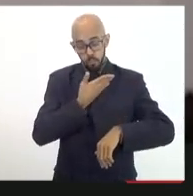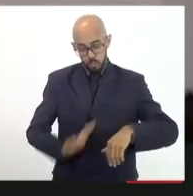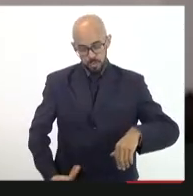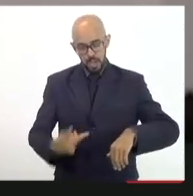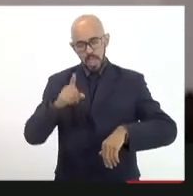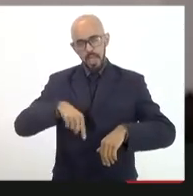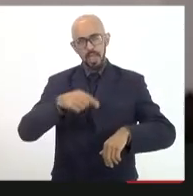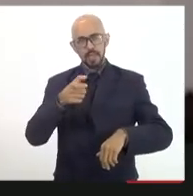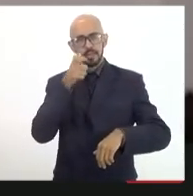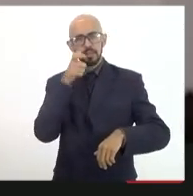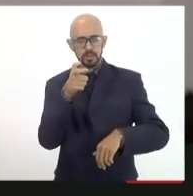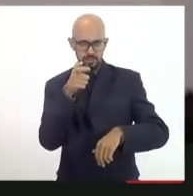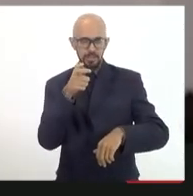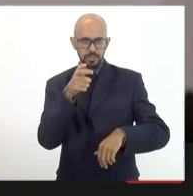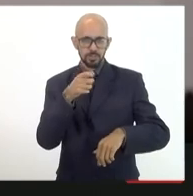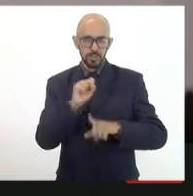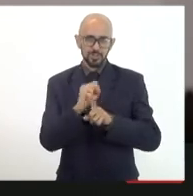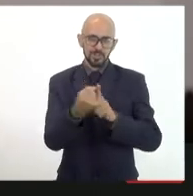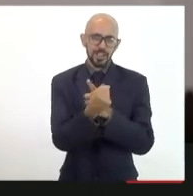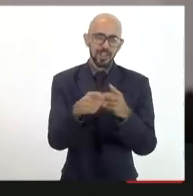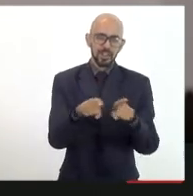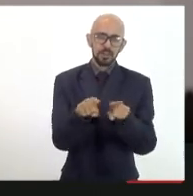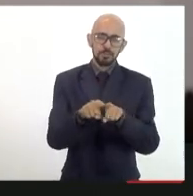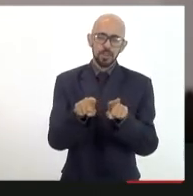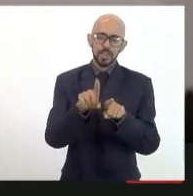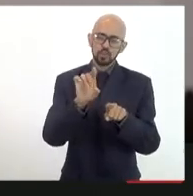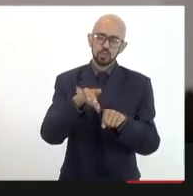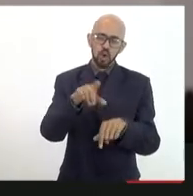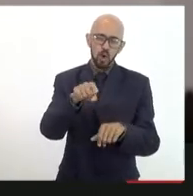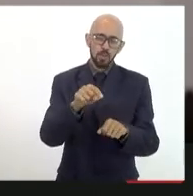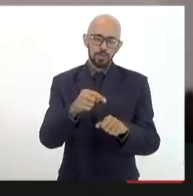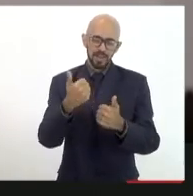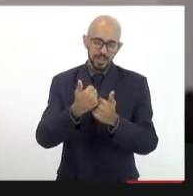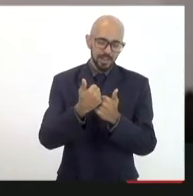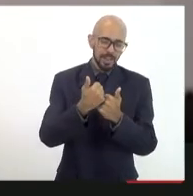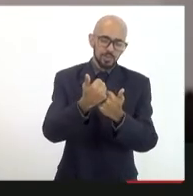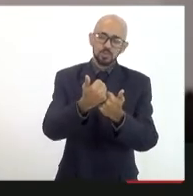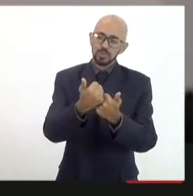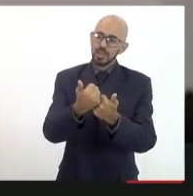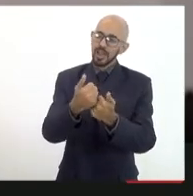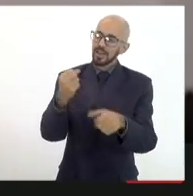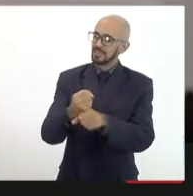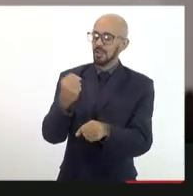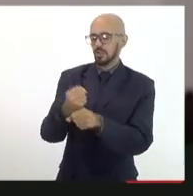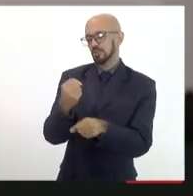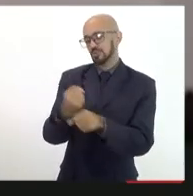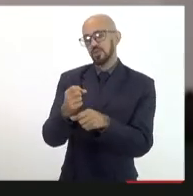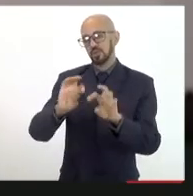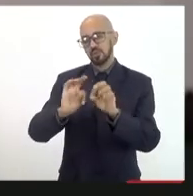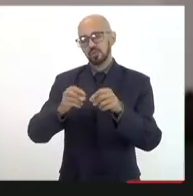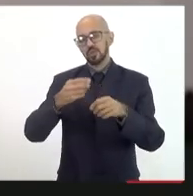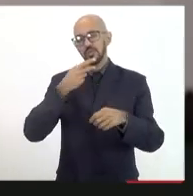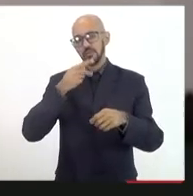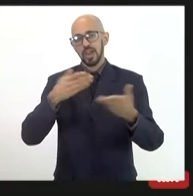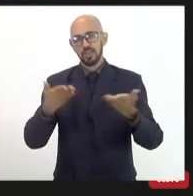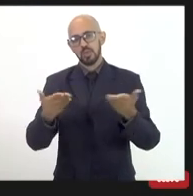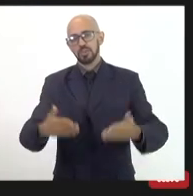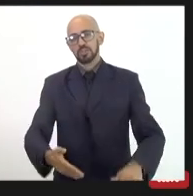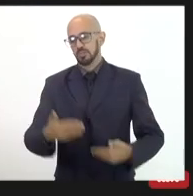sociedade também é só isso para poder ajudar na construção das coisas que foram debatidas aqui obrigada presidente